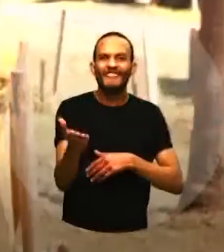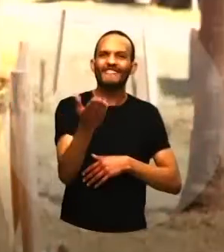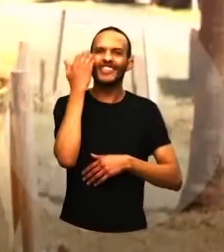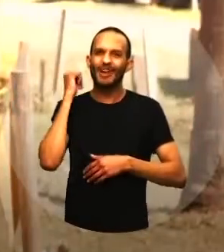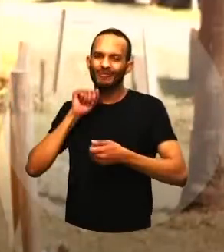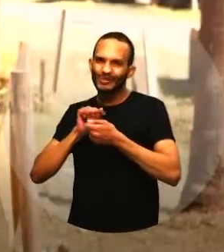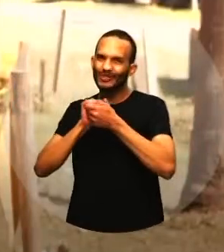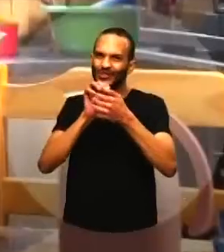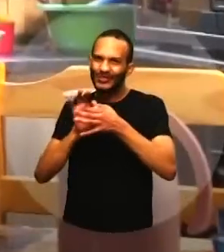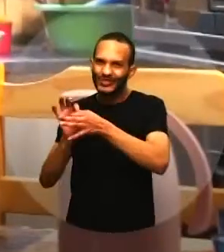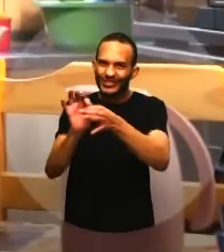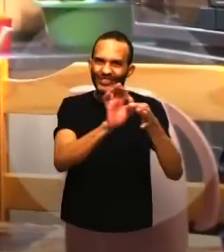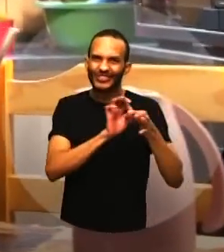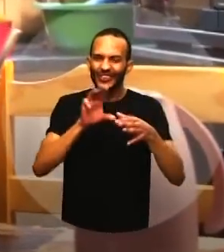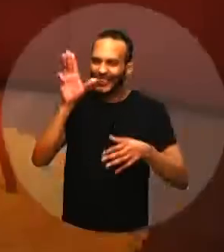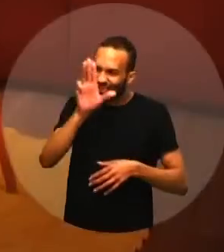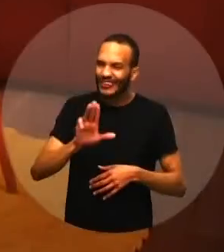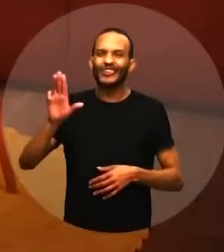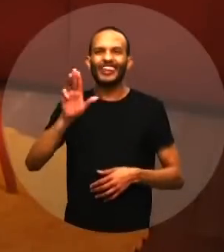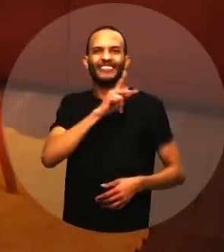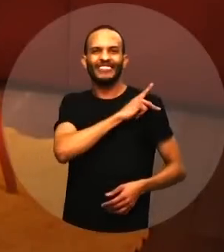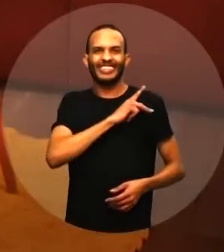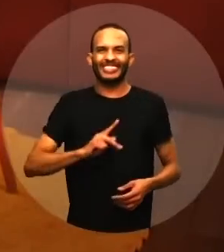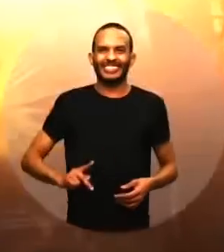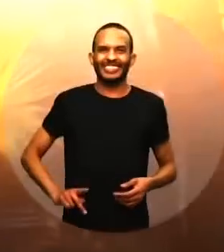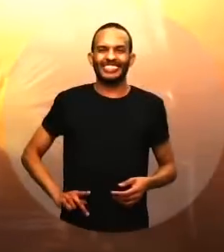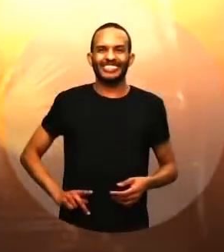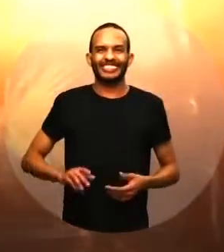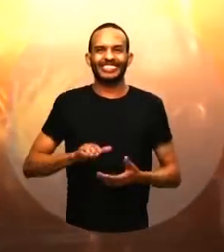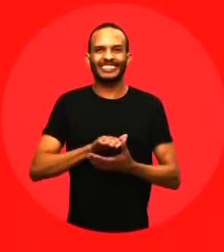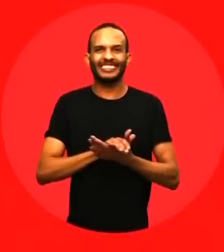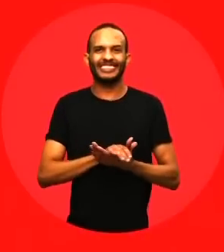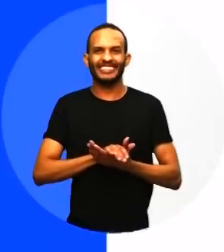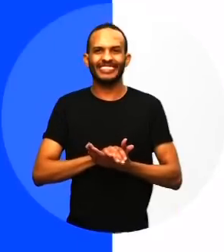Vamos juntos com Lula presidente